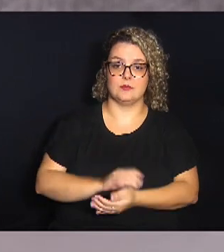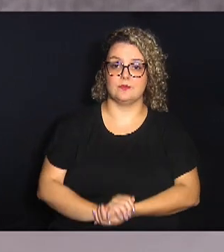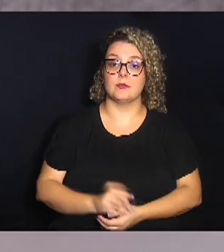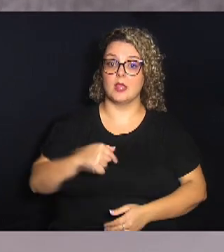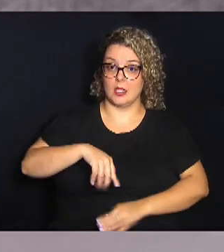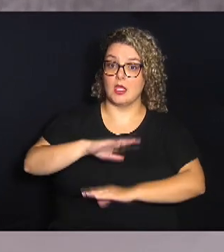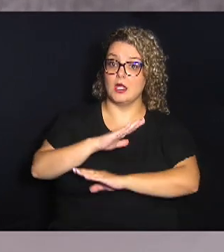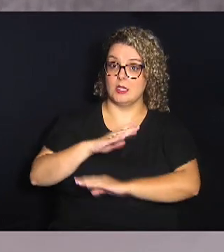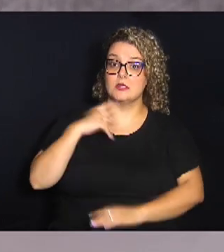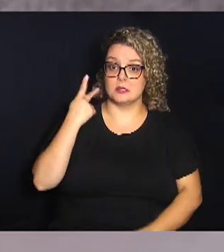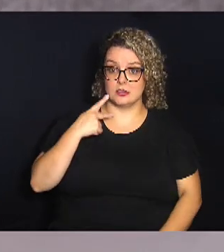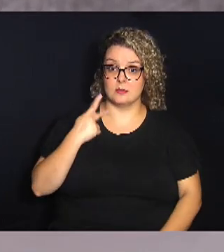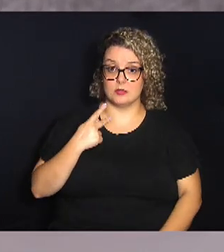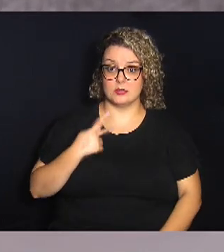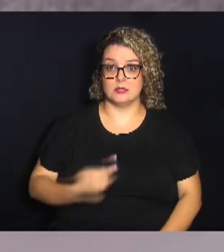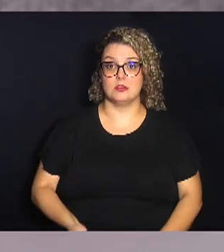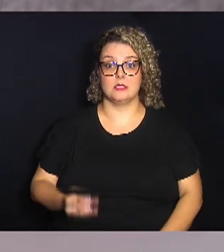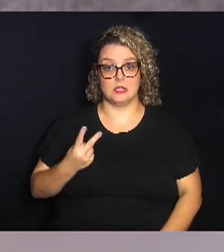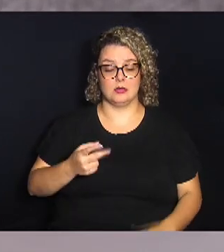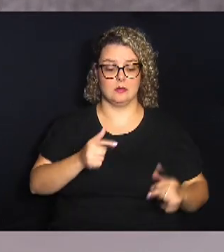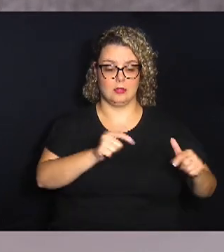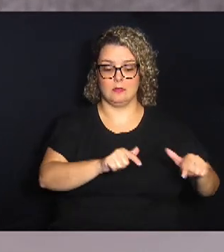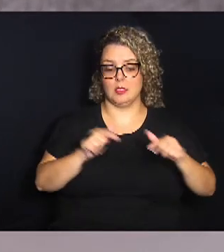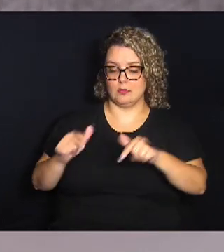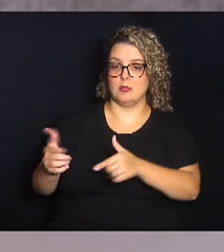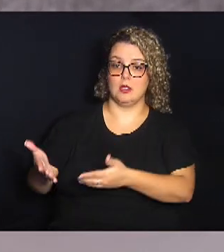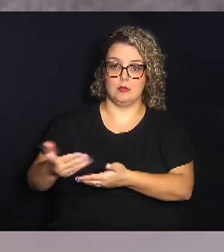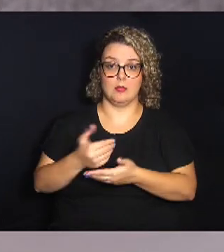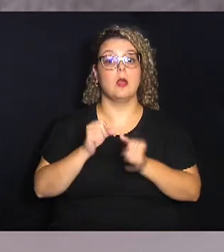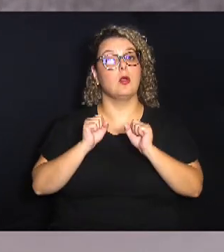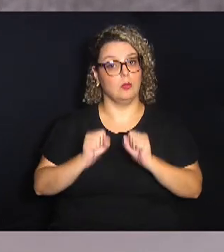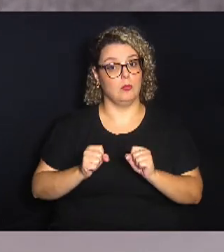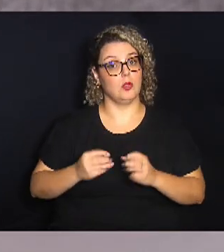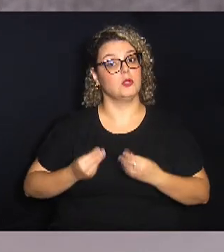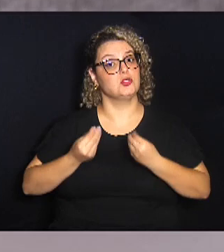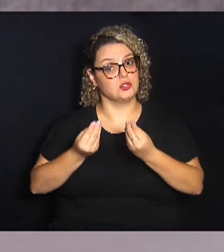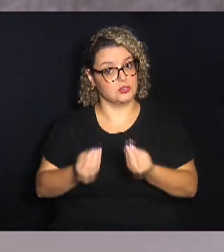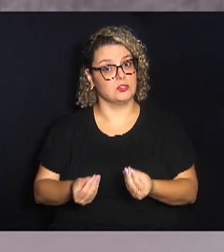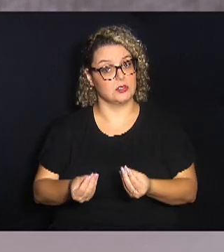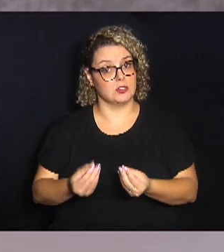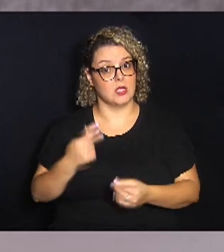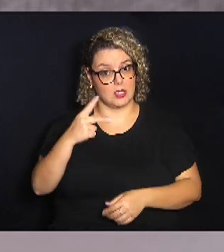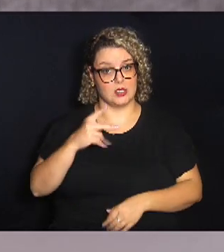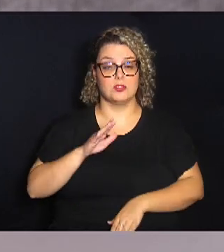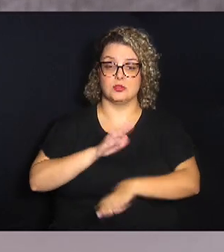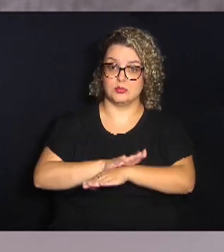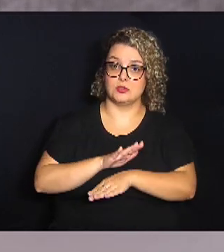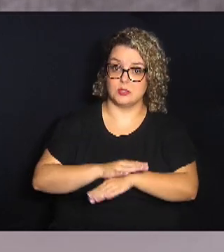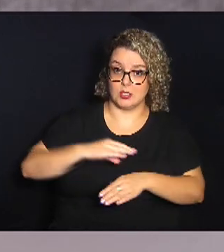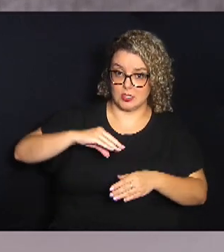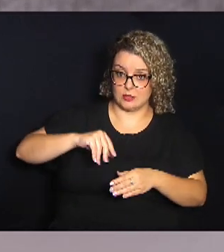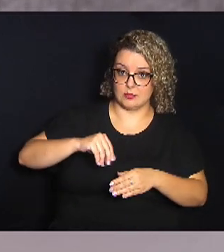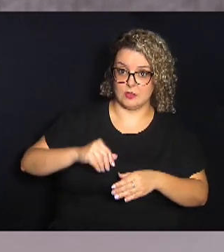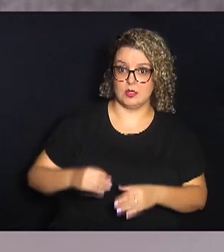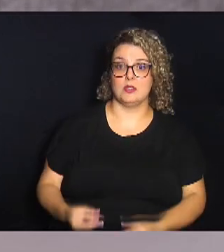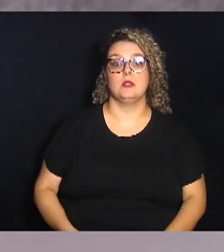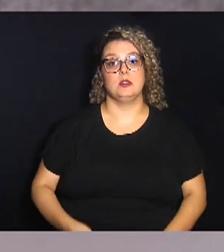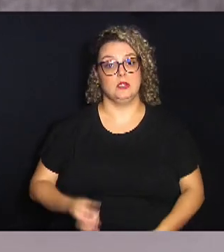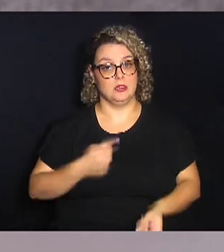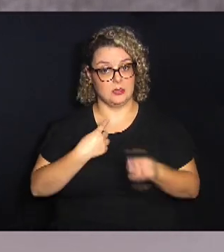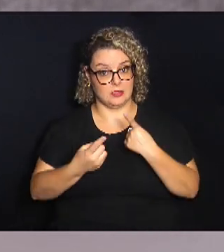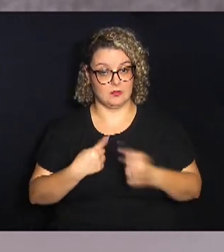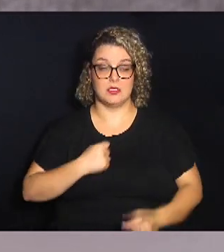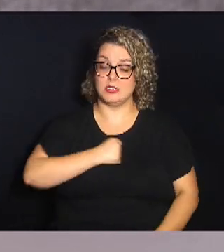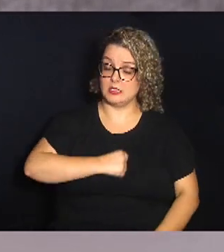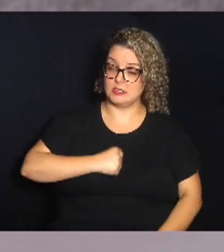Câmara dos Vereadores são dois pontos de coleta que você pode trazer a sua contribuição de tampinhas, tanto na Avenida da